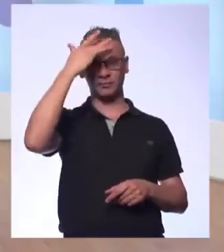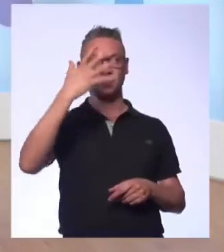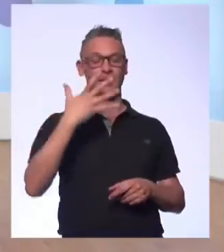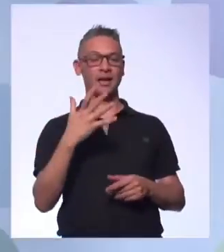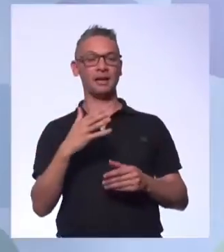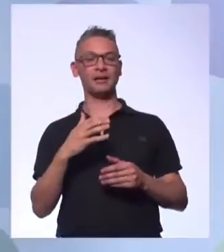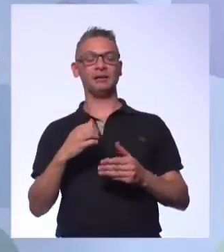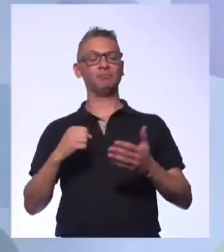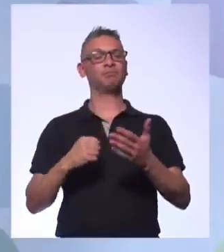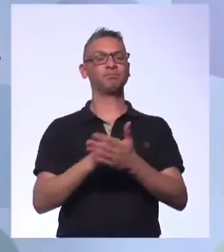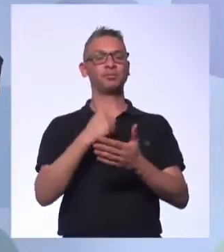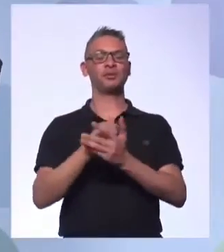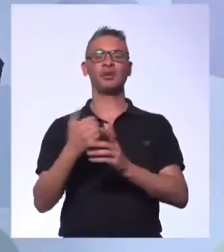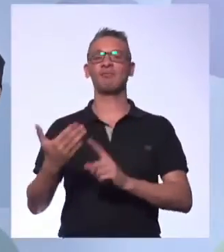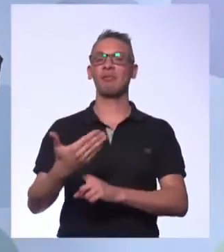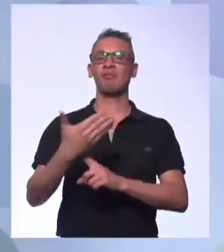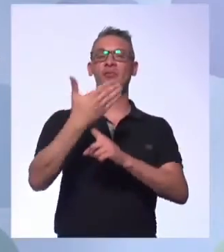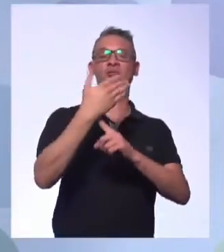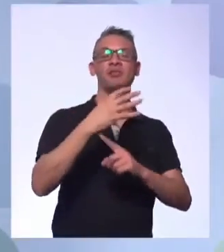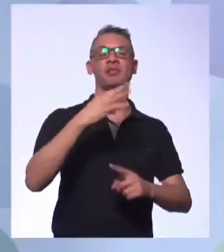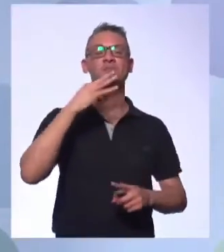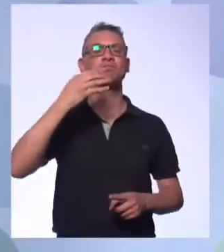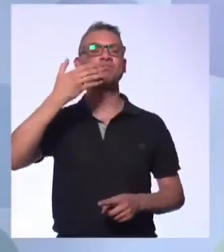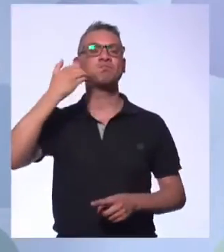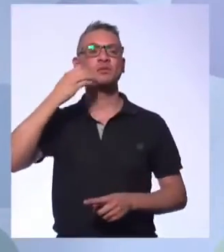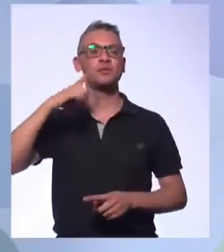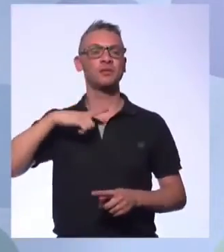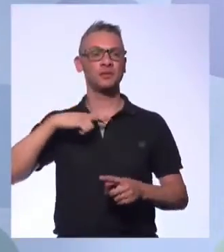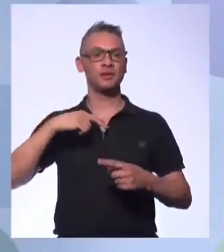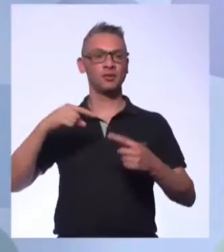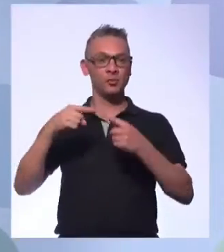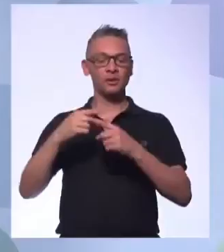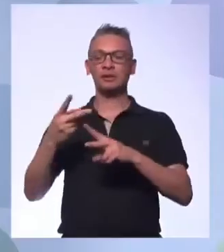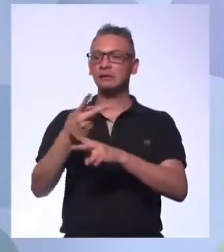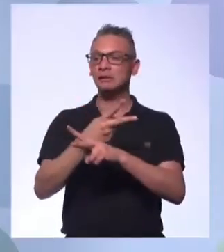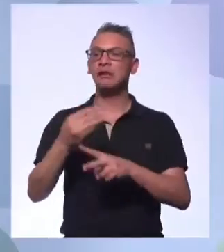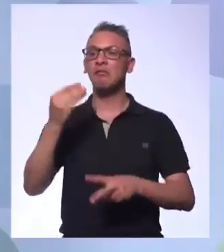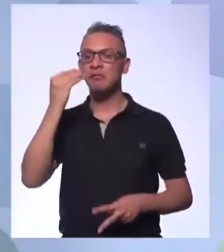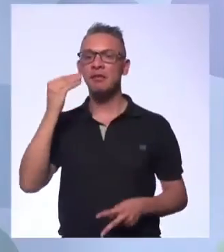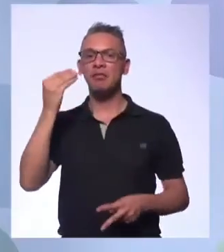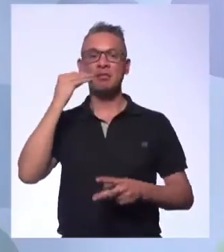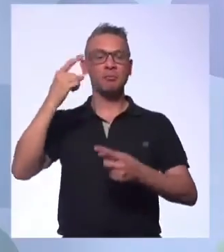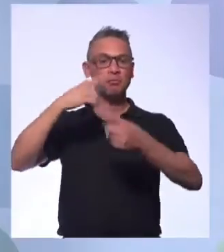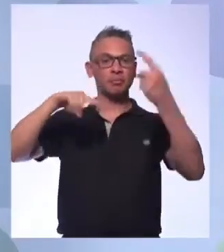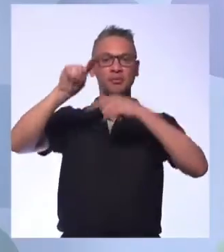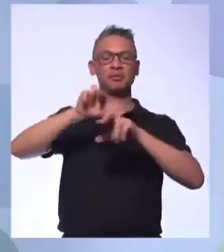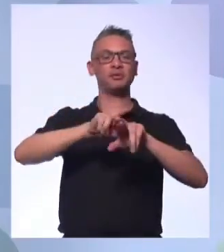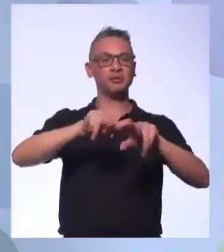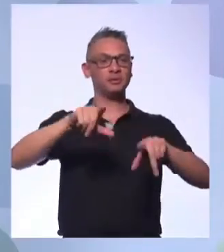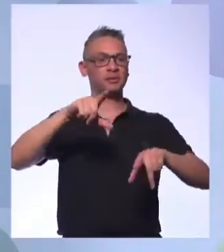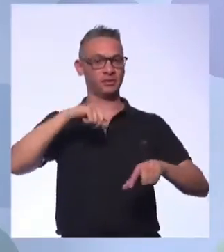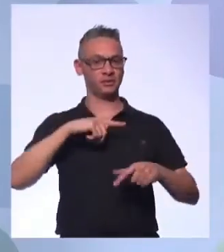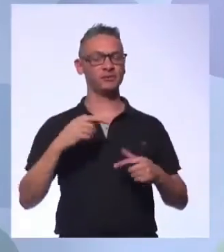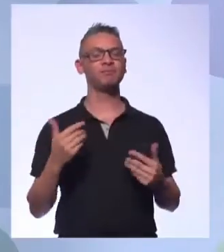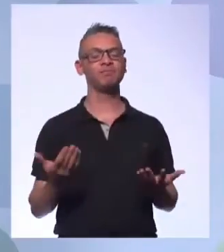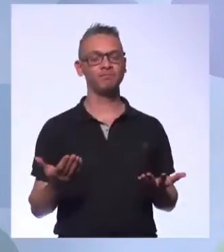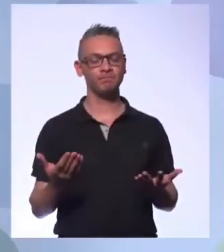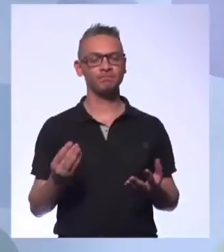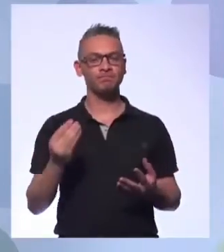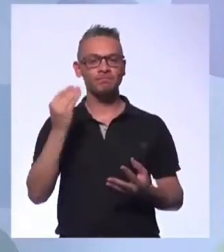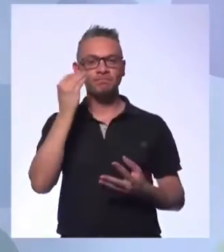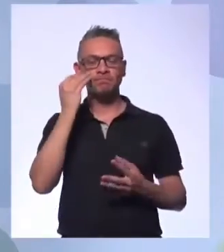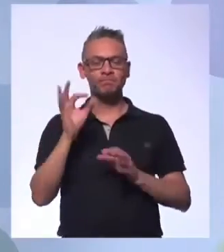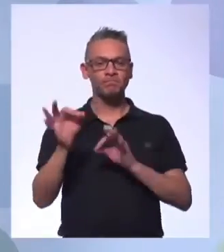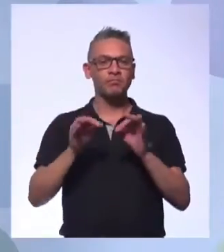engajamento tecnológico, conhecimento. Então ele tem aquela coisa do espírito da busca, está sempre buscando algo. Como eu colocou ali, ele tem essa coisa